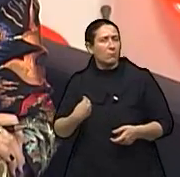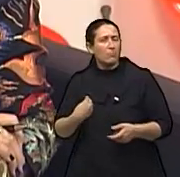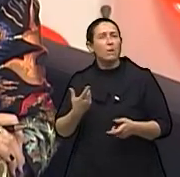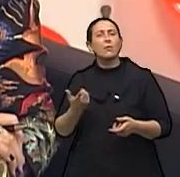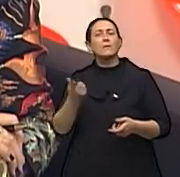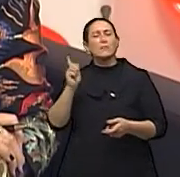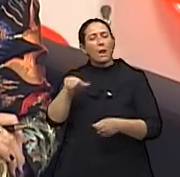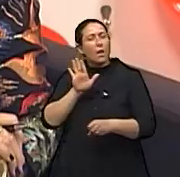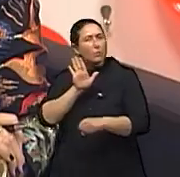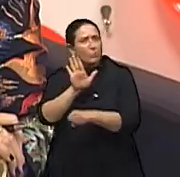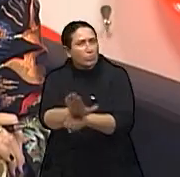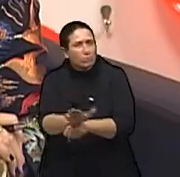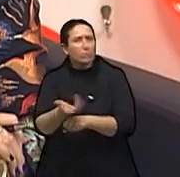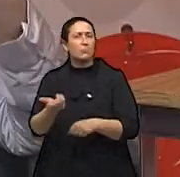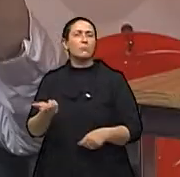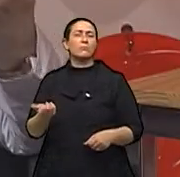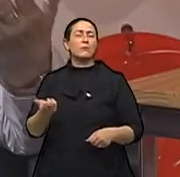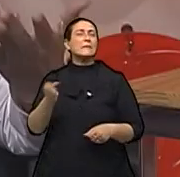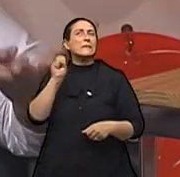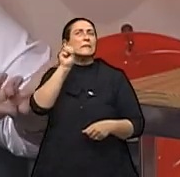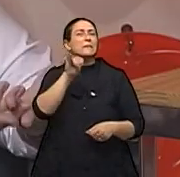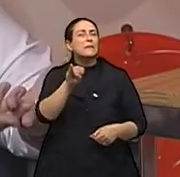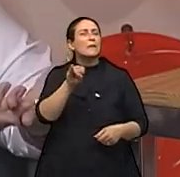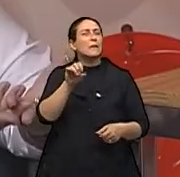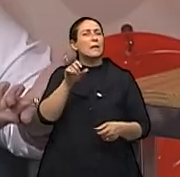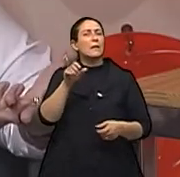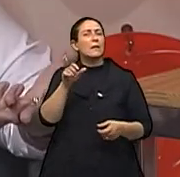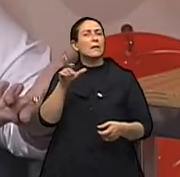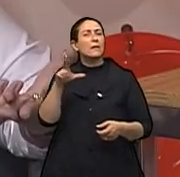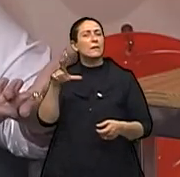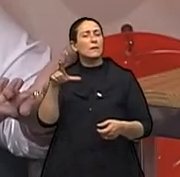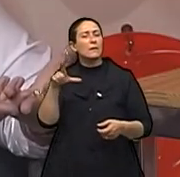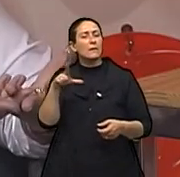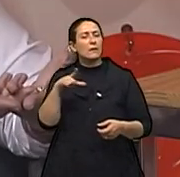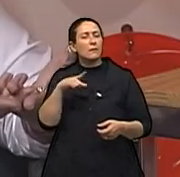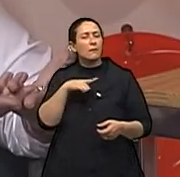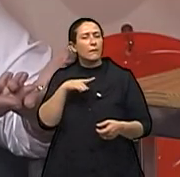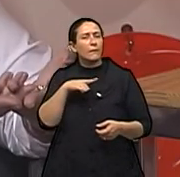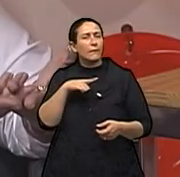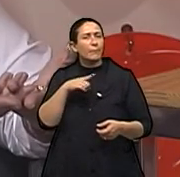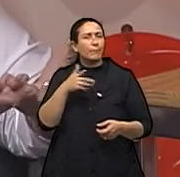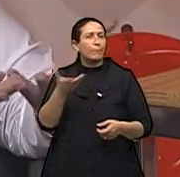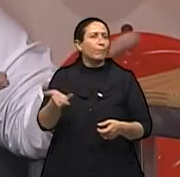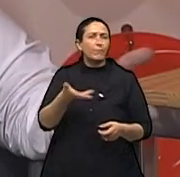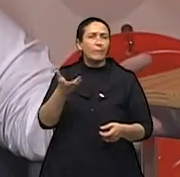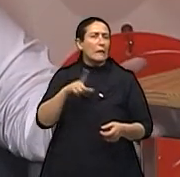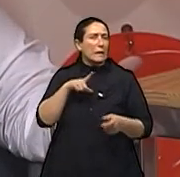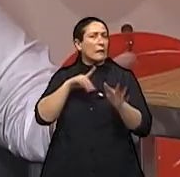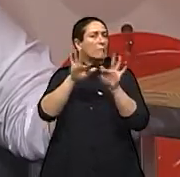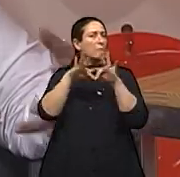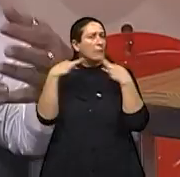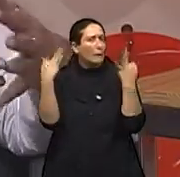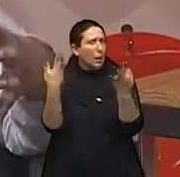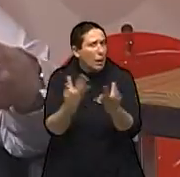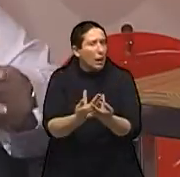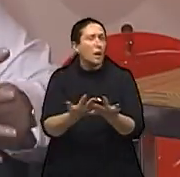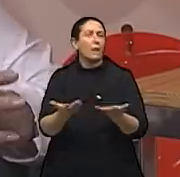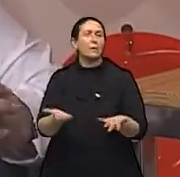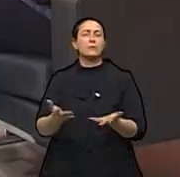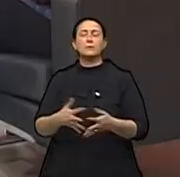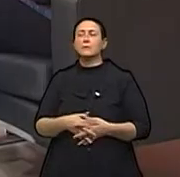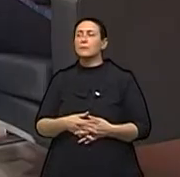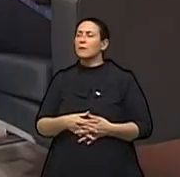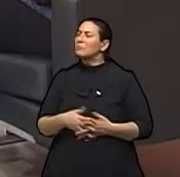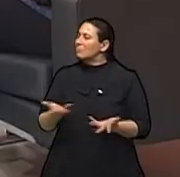ajuda, se foi recebida por familiares. E nessa hora, ela